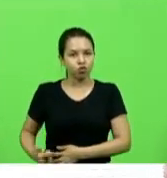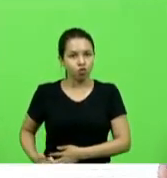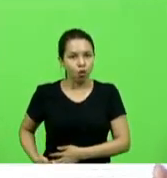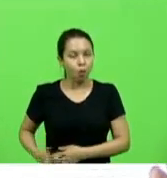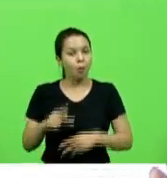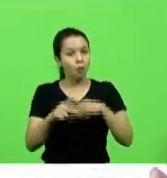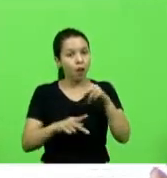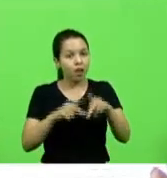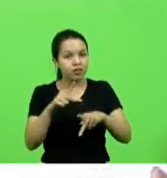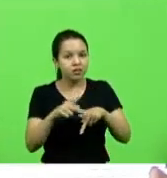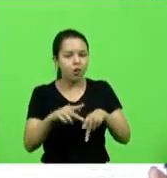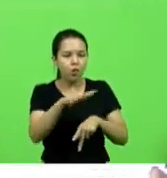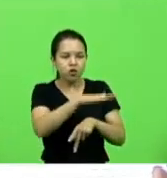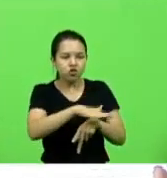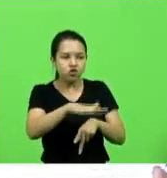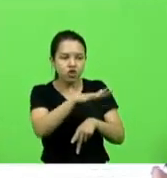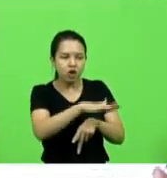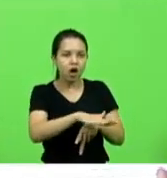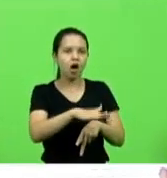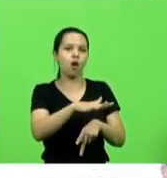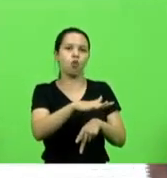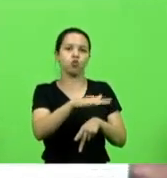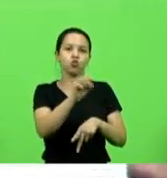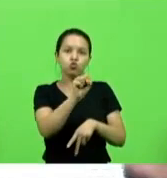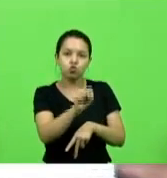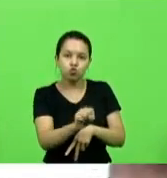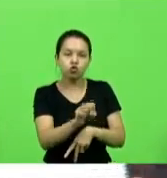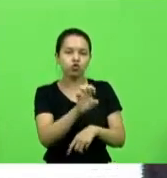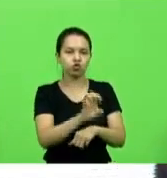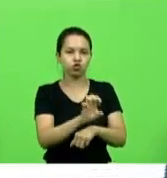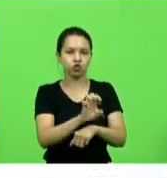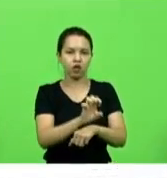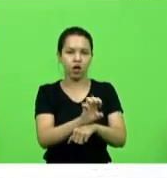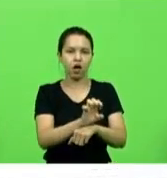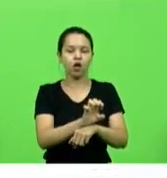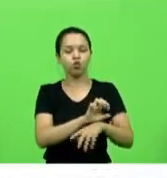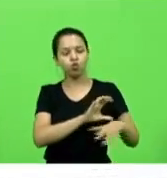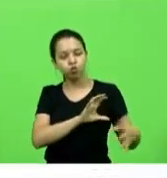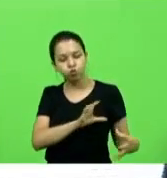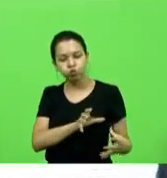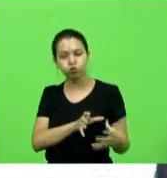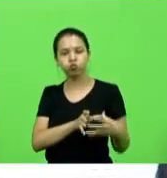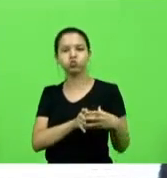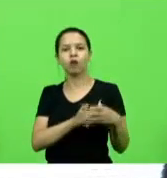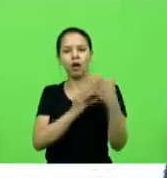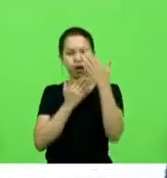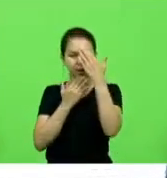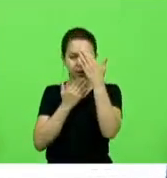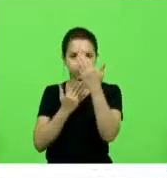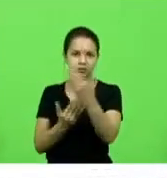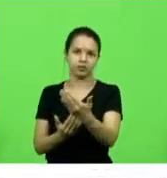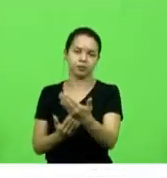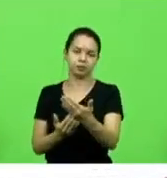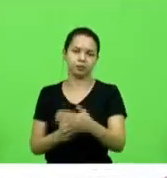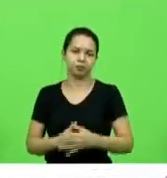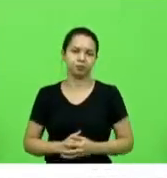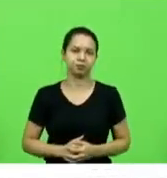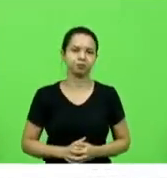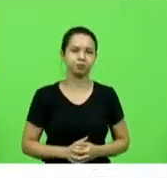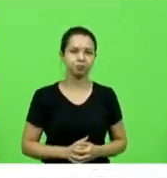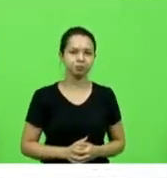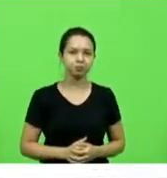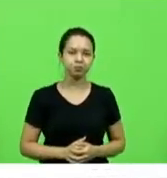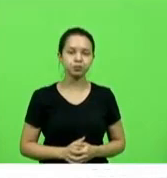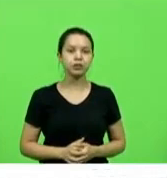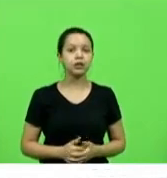o povo do sul do estado vem também junto comigo aqui agradecer o seu gesto e também aqui nesse momento